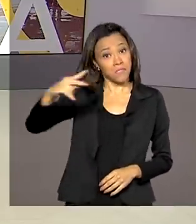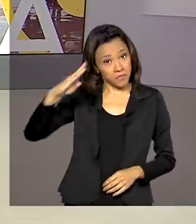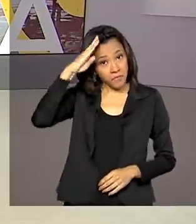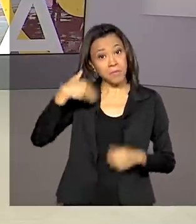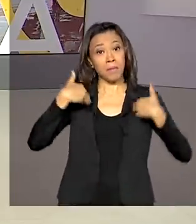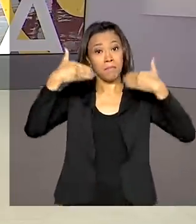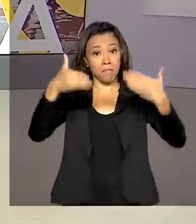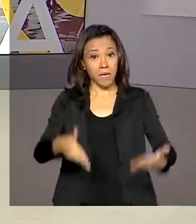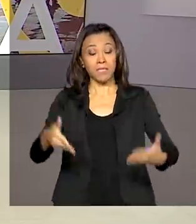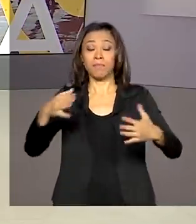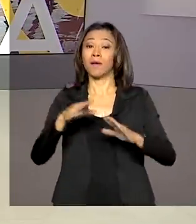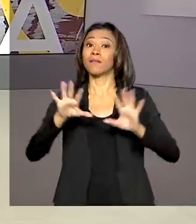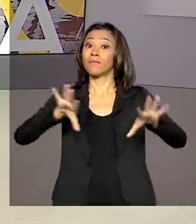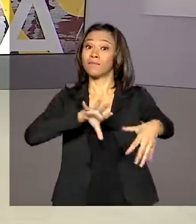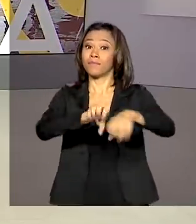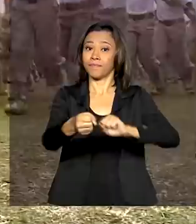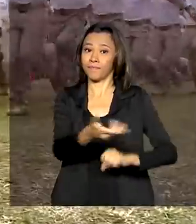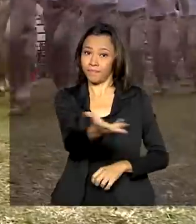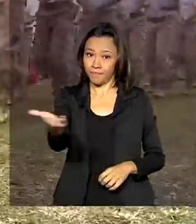participar da formatura.